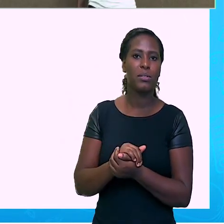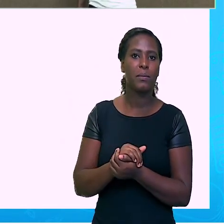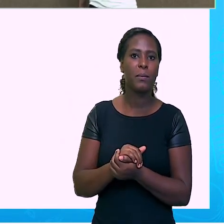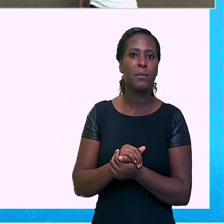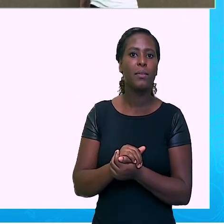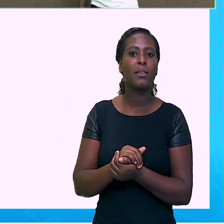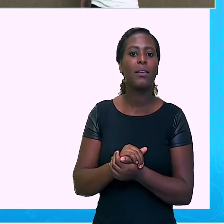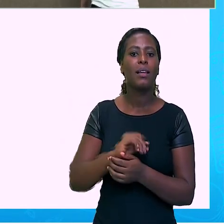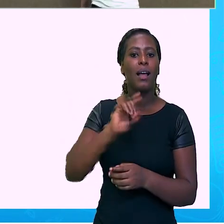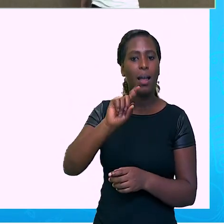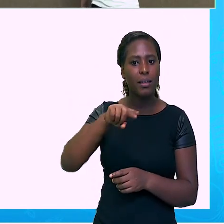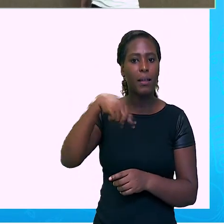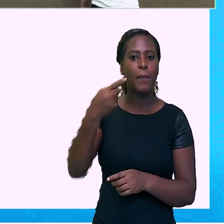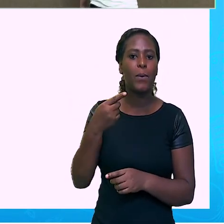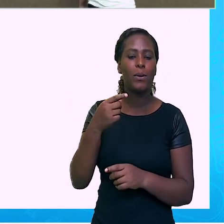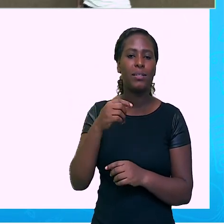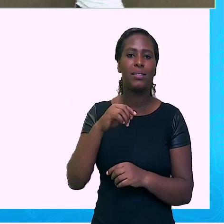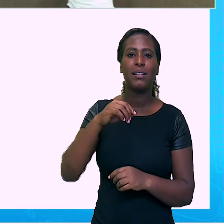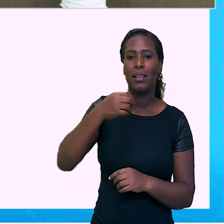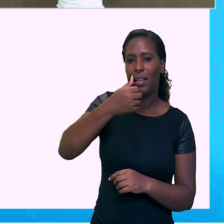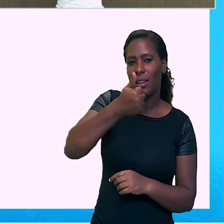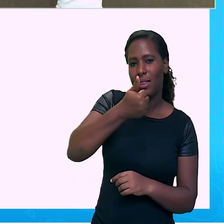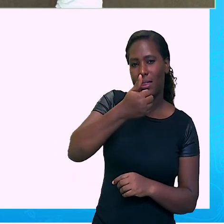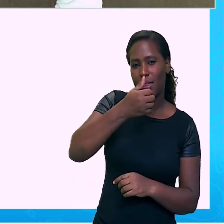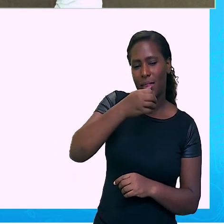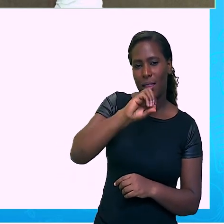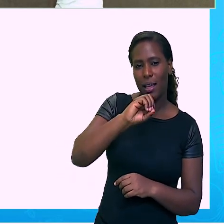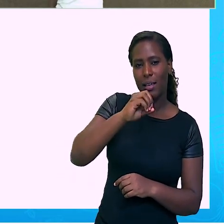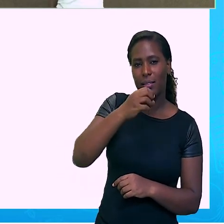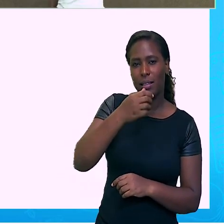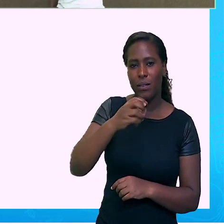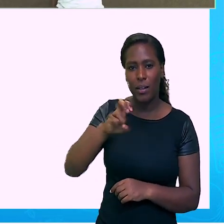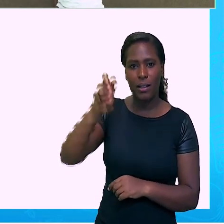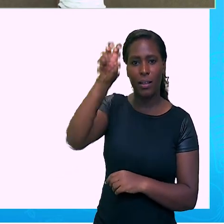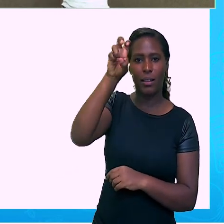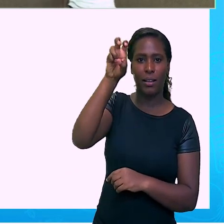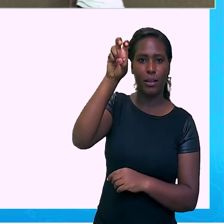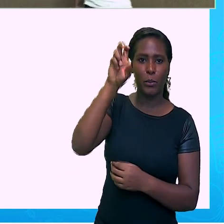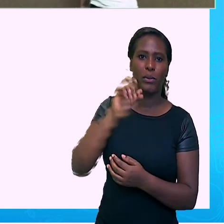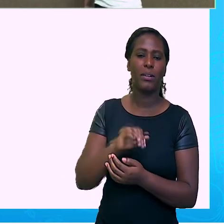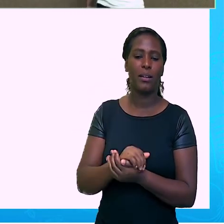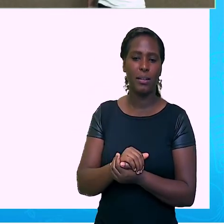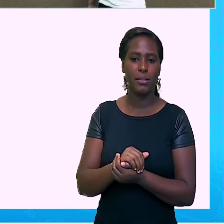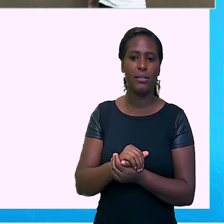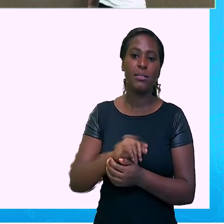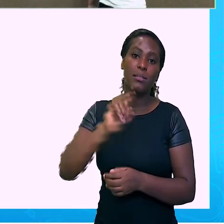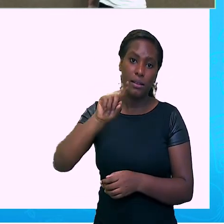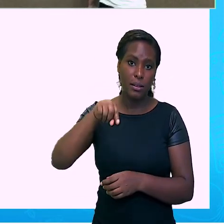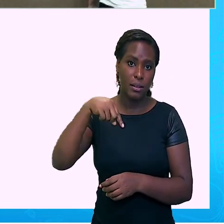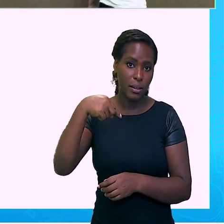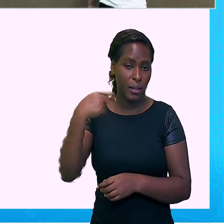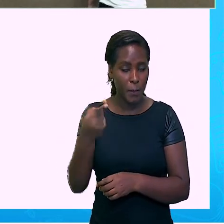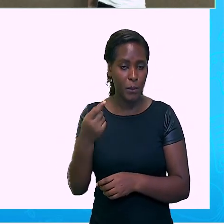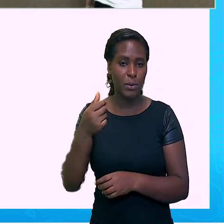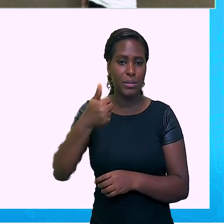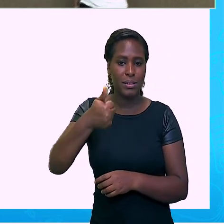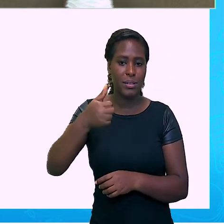elevado à quinta potência. E agora vem 10 elevado à sétima potência.